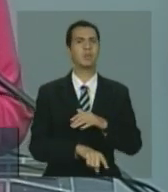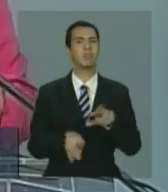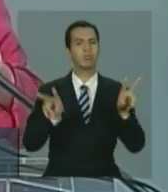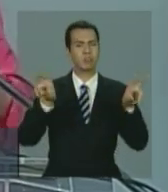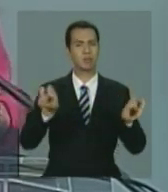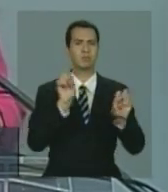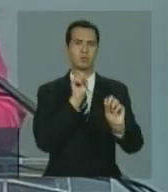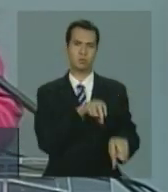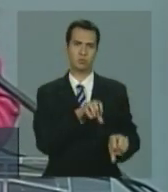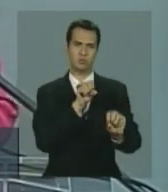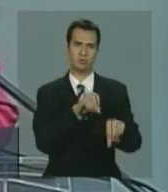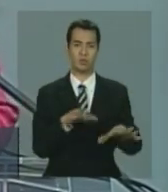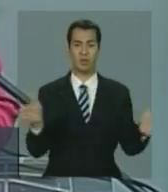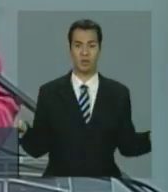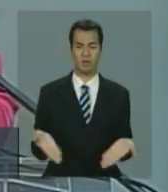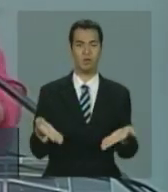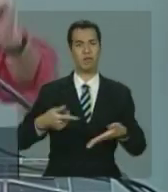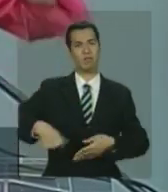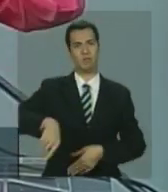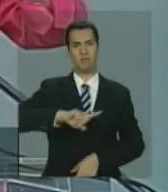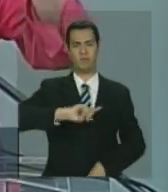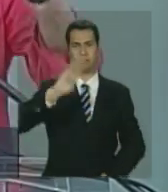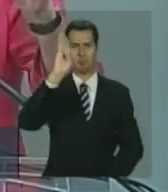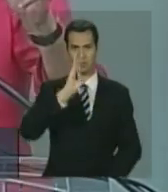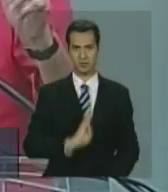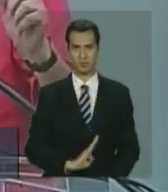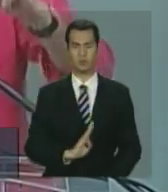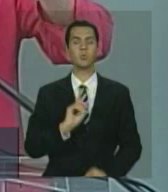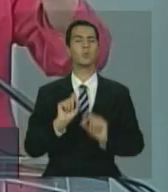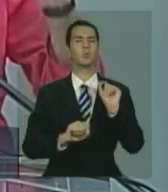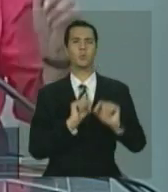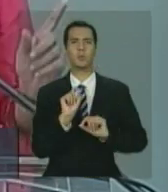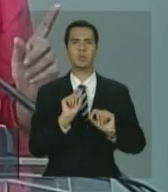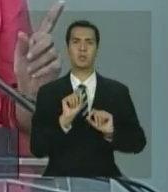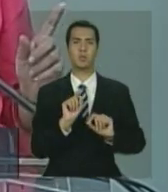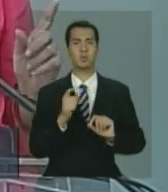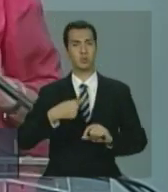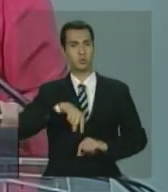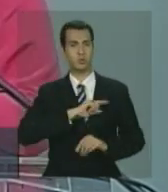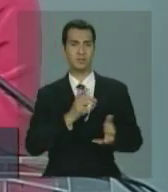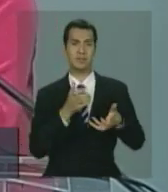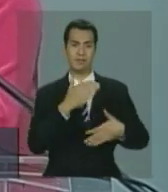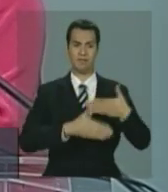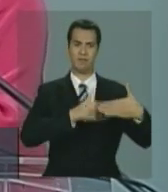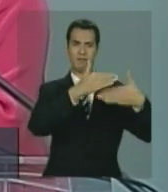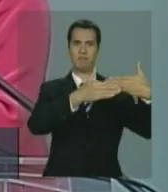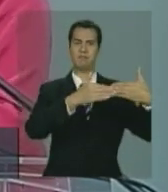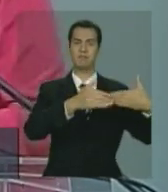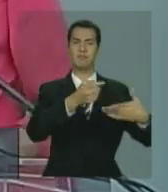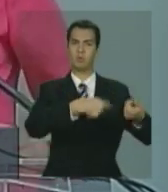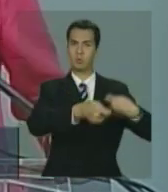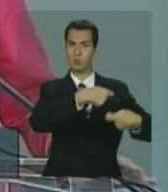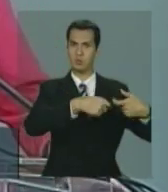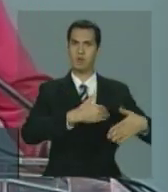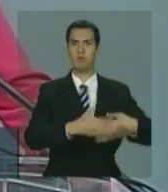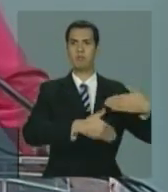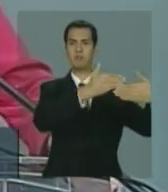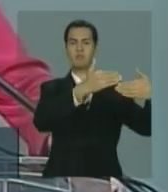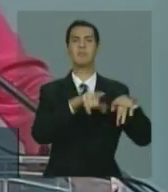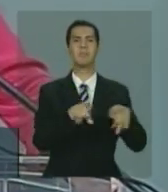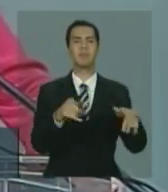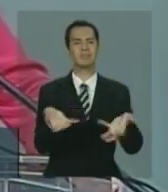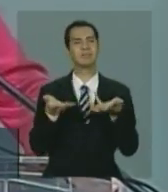país, que é crescer. Mas não é só crescer, não é só aumentar o PIB, é distribuir renda, é